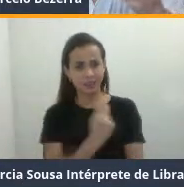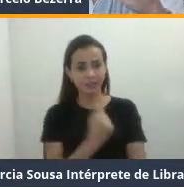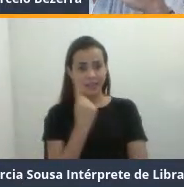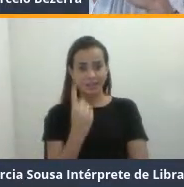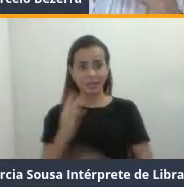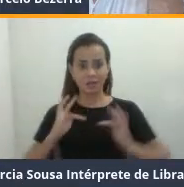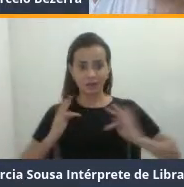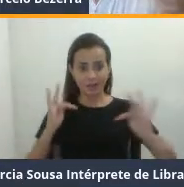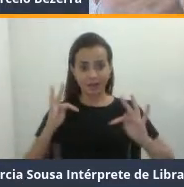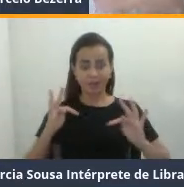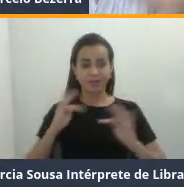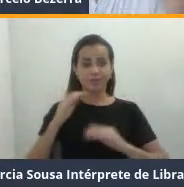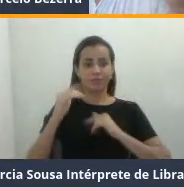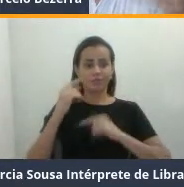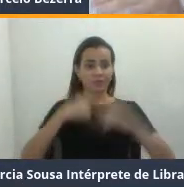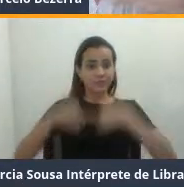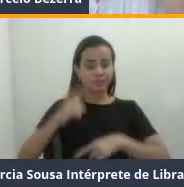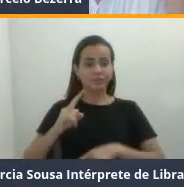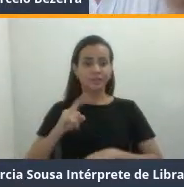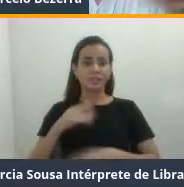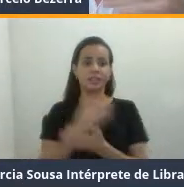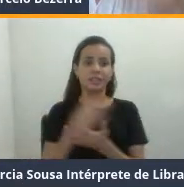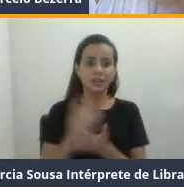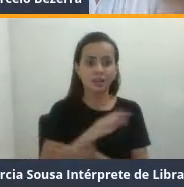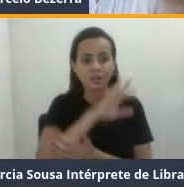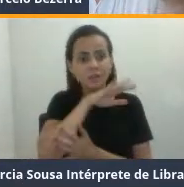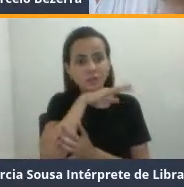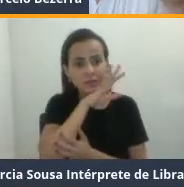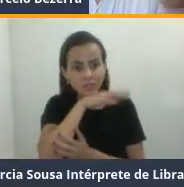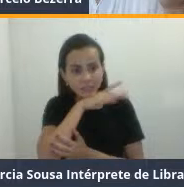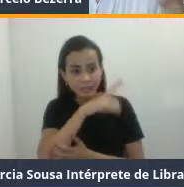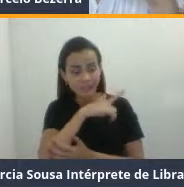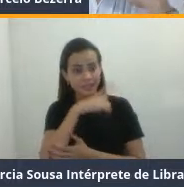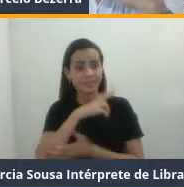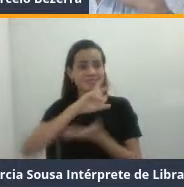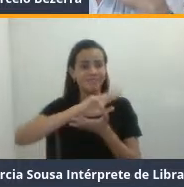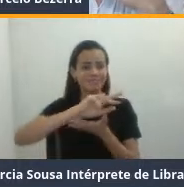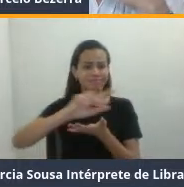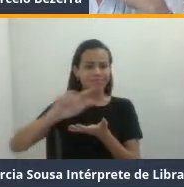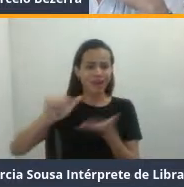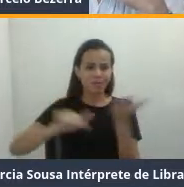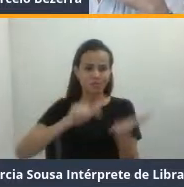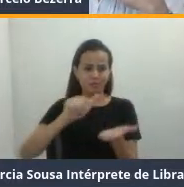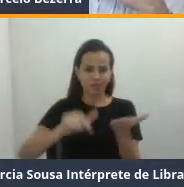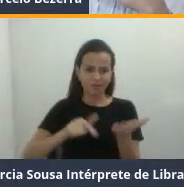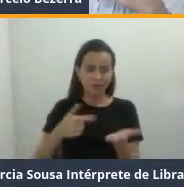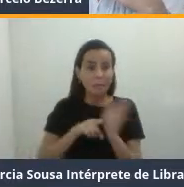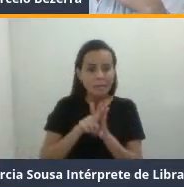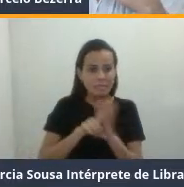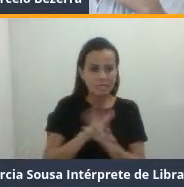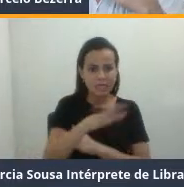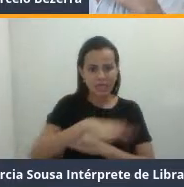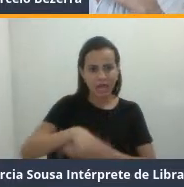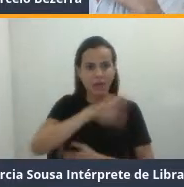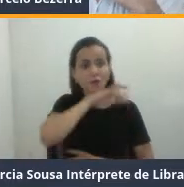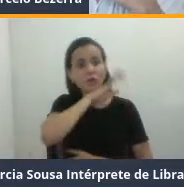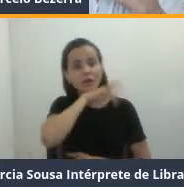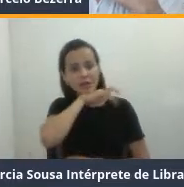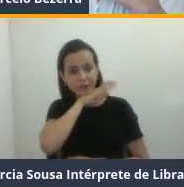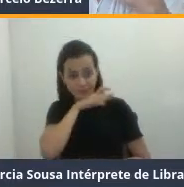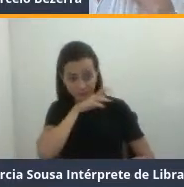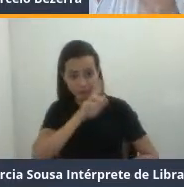desenvolvida em animais, foram feitos vários trabalhos em animais. E aí,